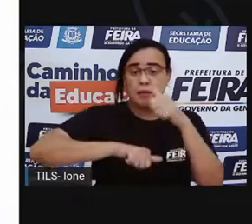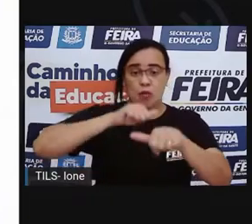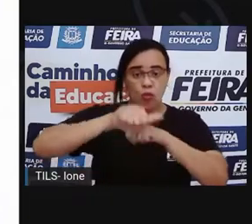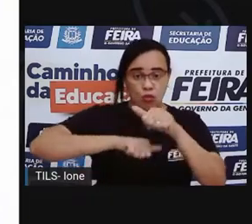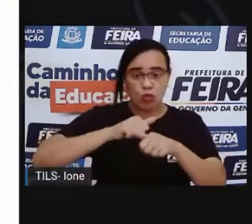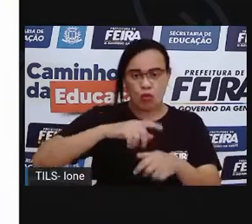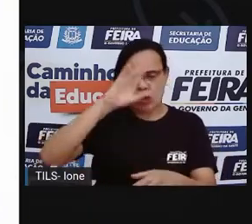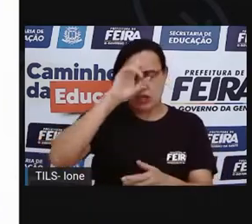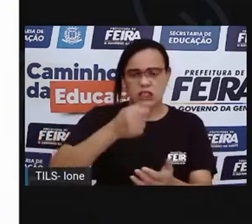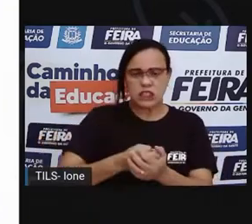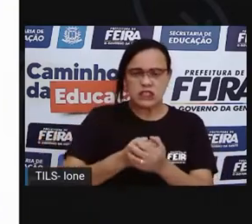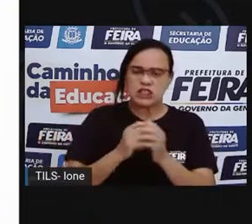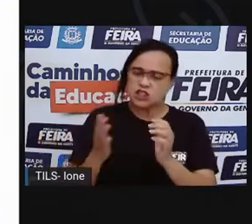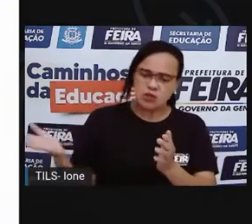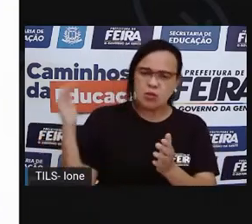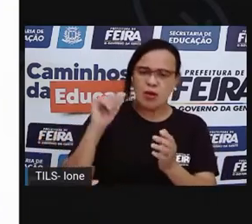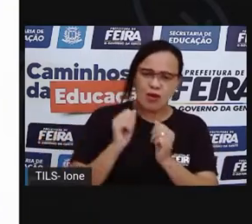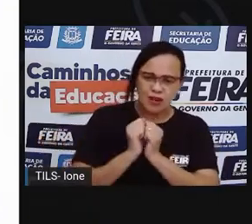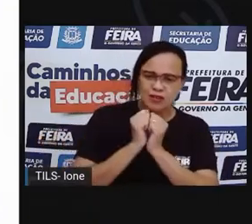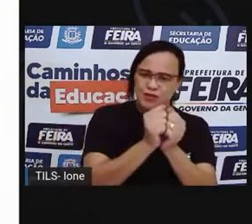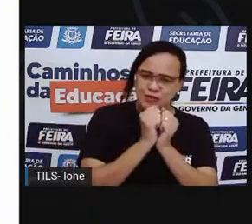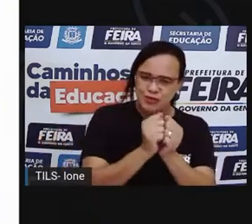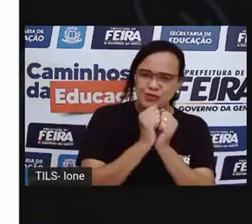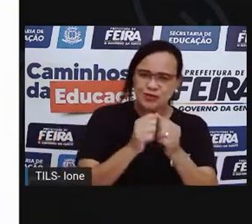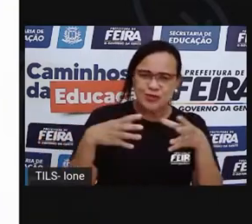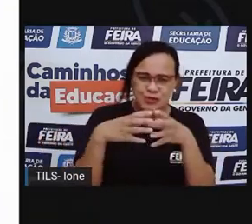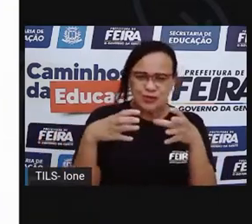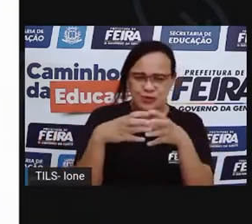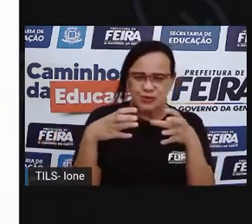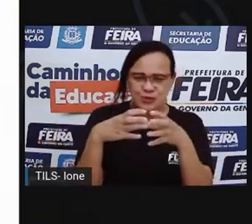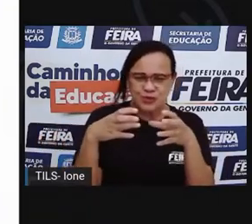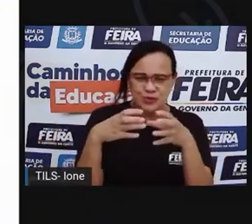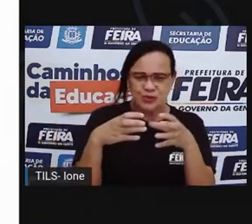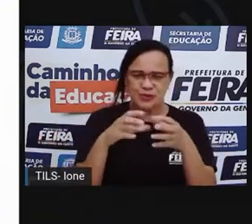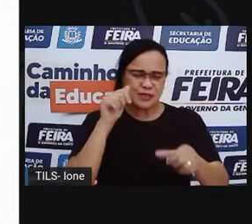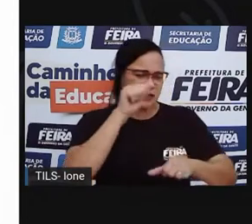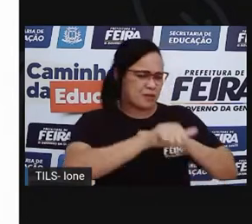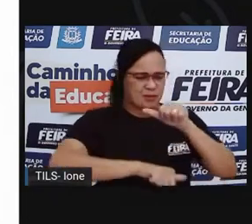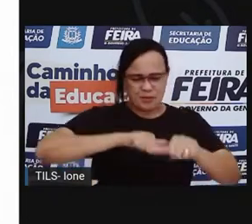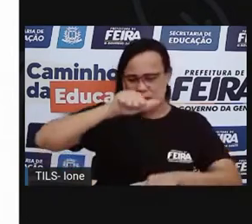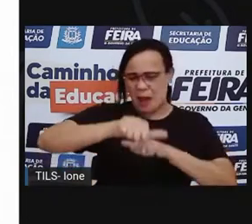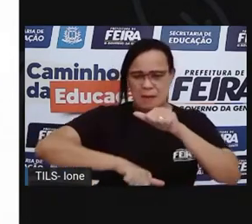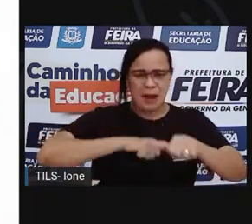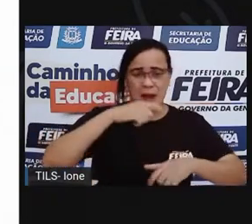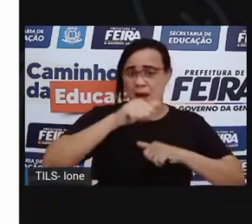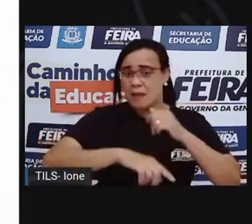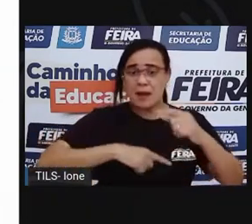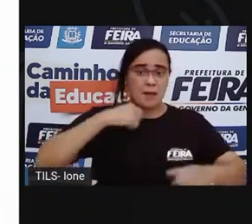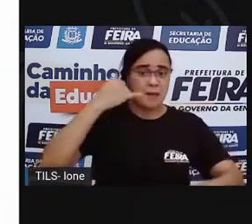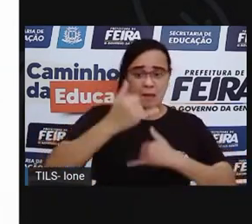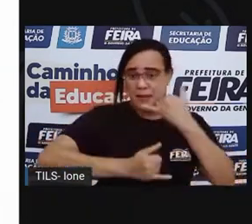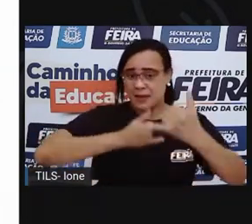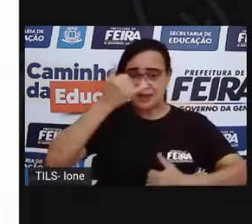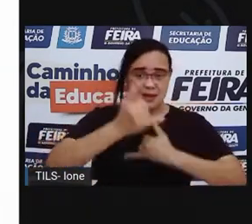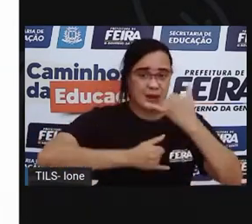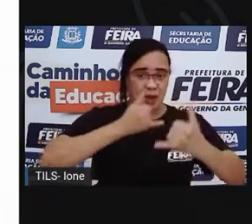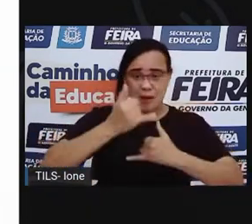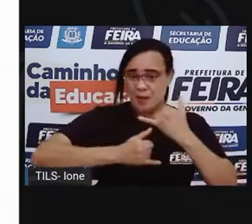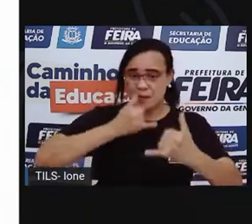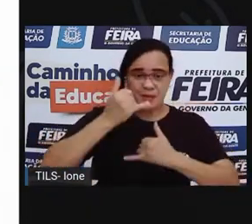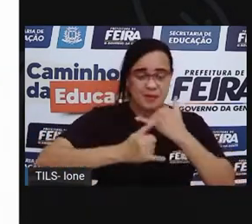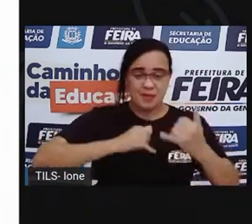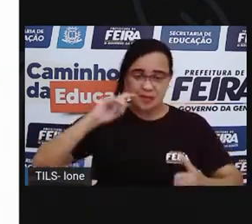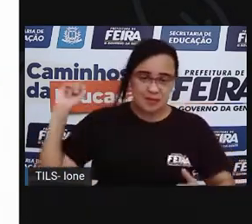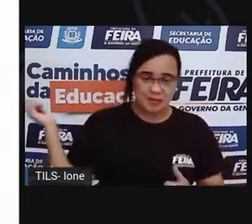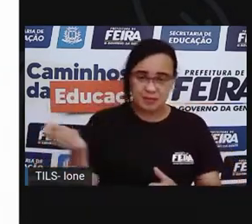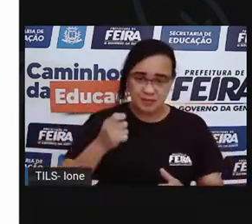decidiu se juntar à turma. Eles giraram o peão para ver se ele rodava bem redondinho.